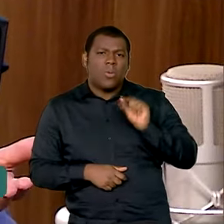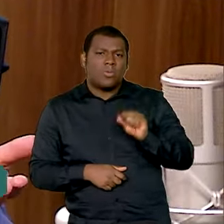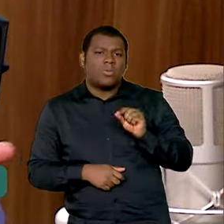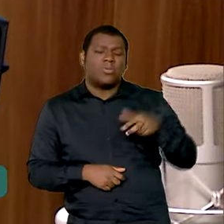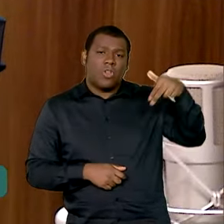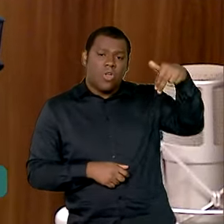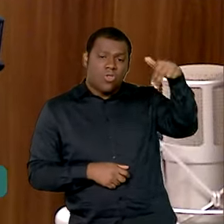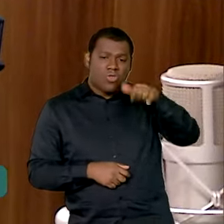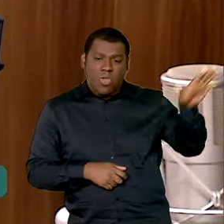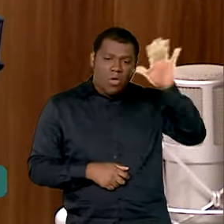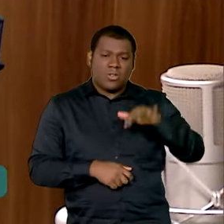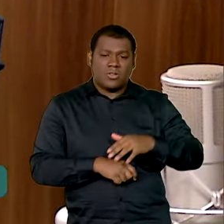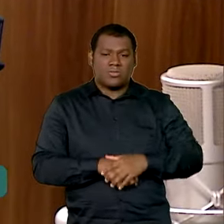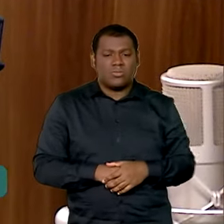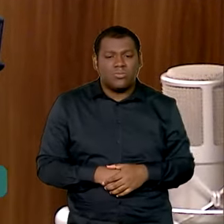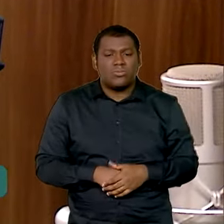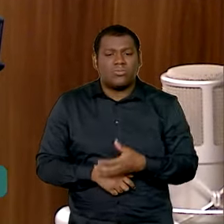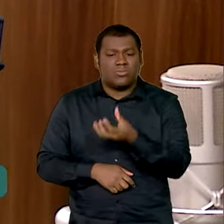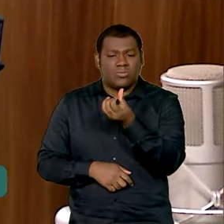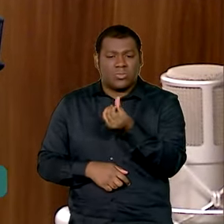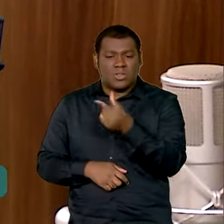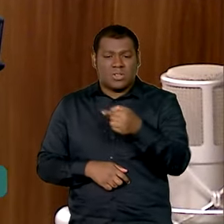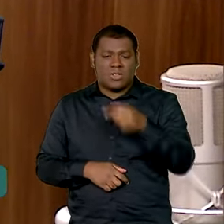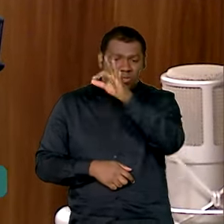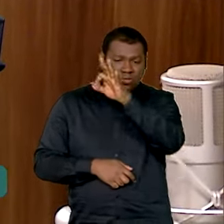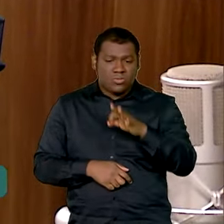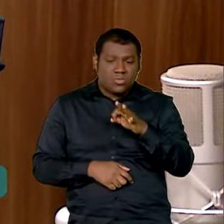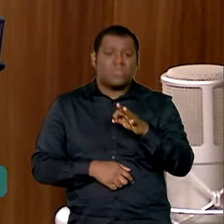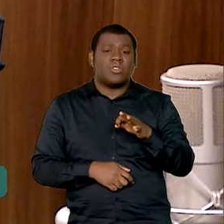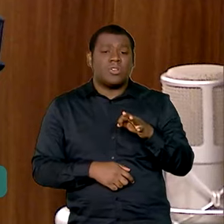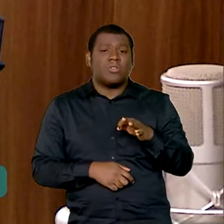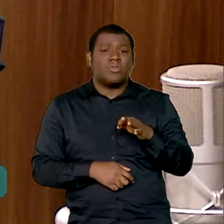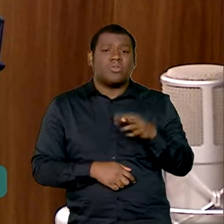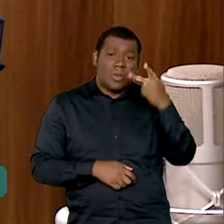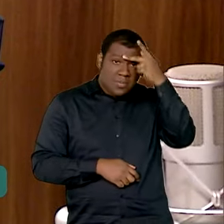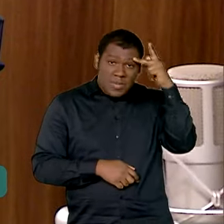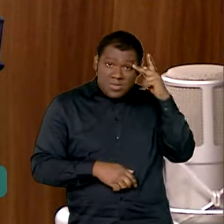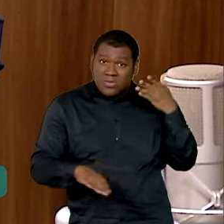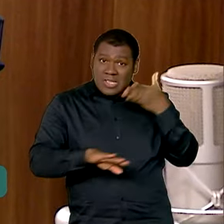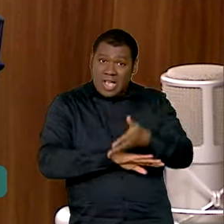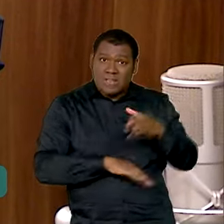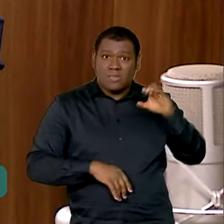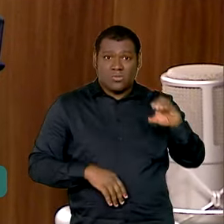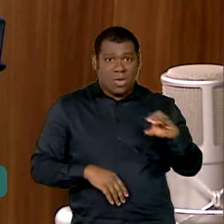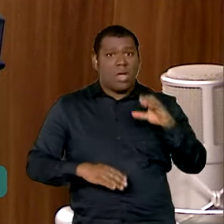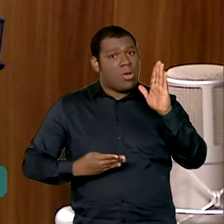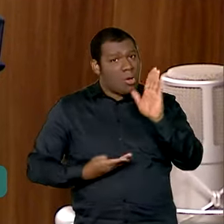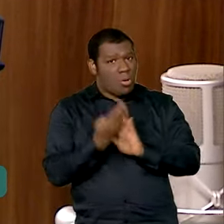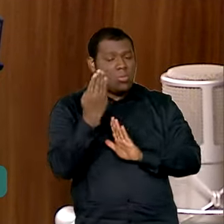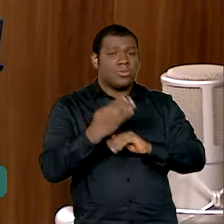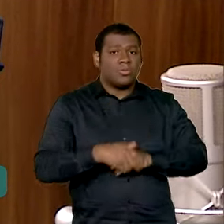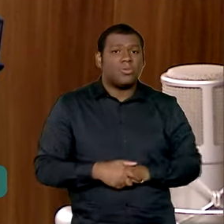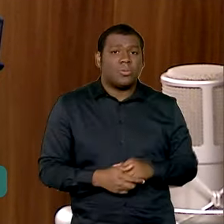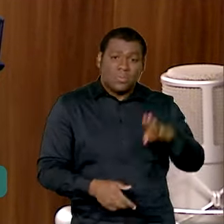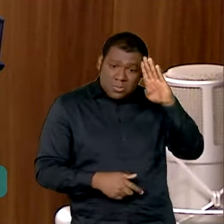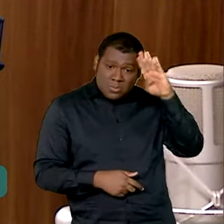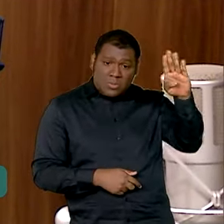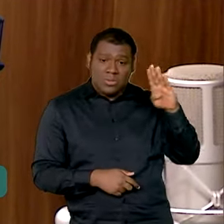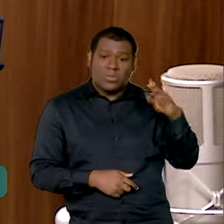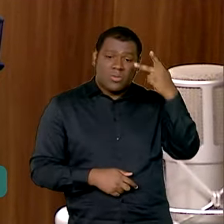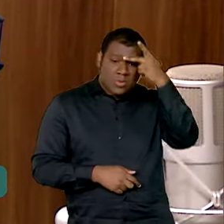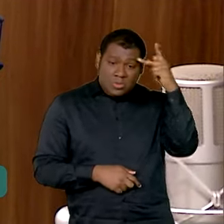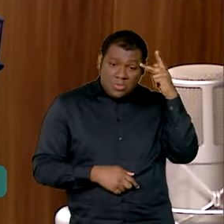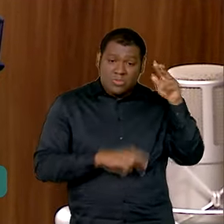o Nordeste 67% de aumento do crédito e primordialmente para o